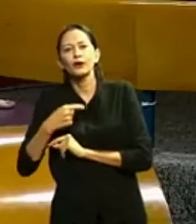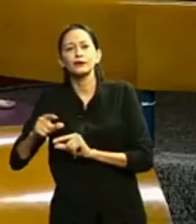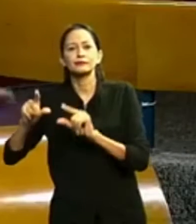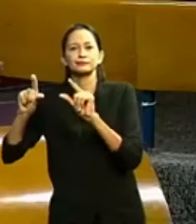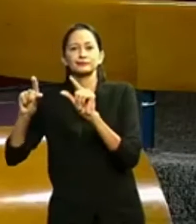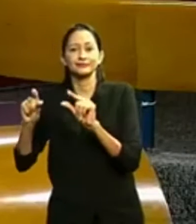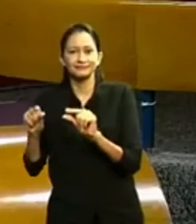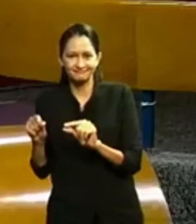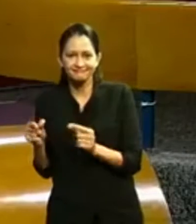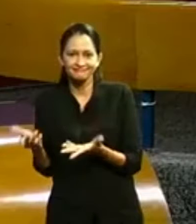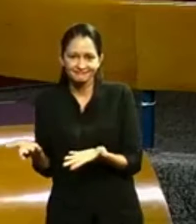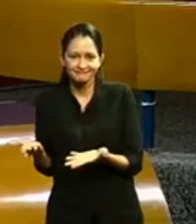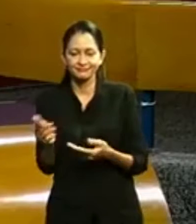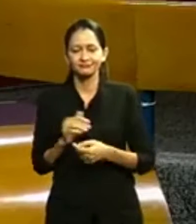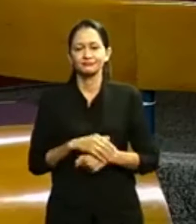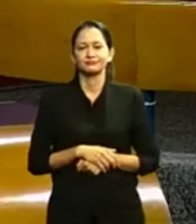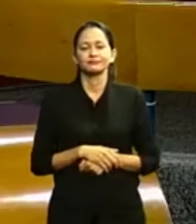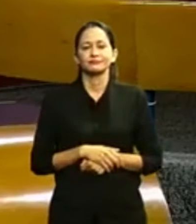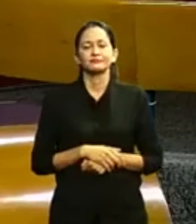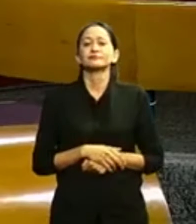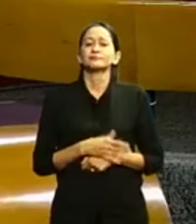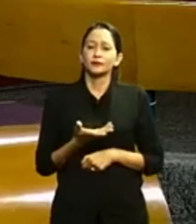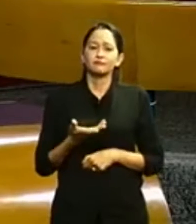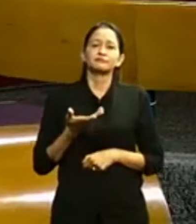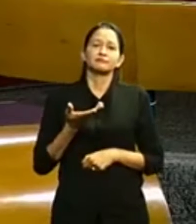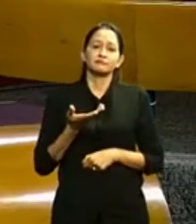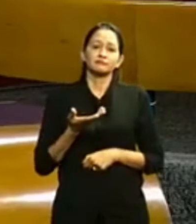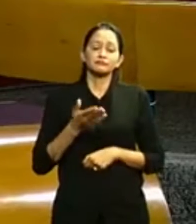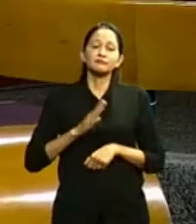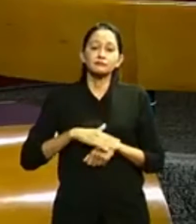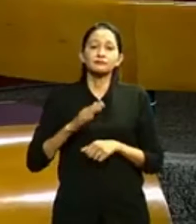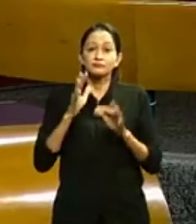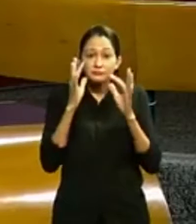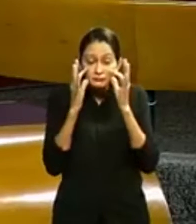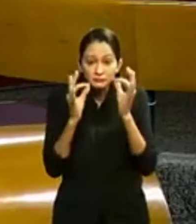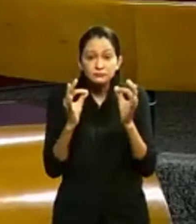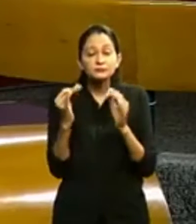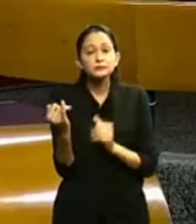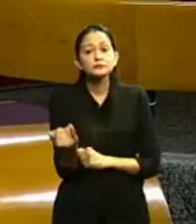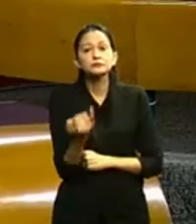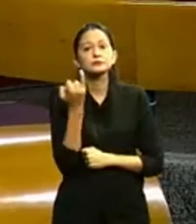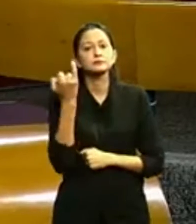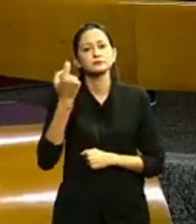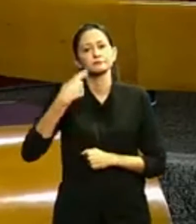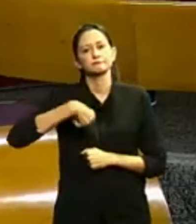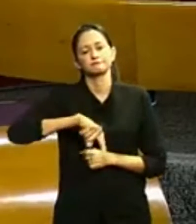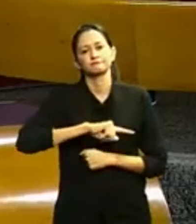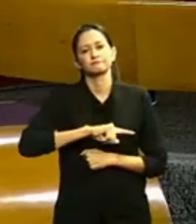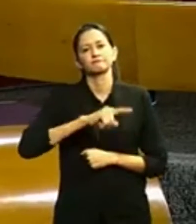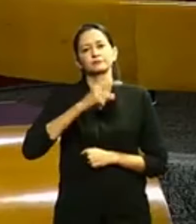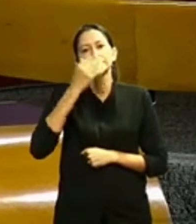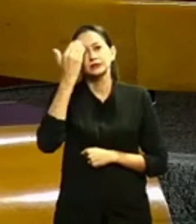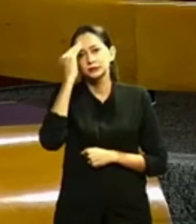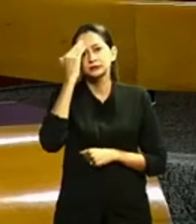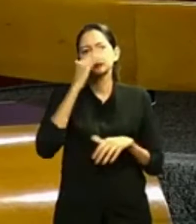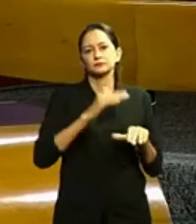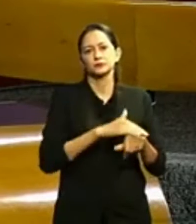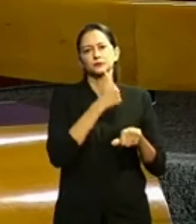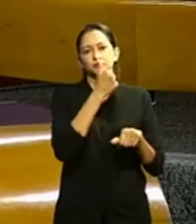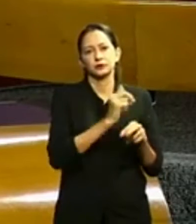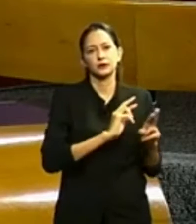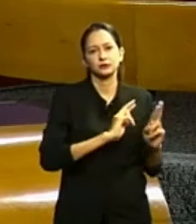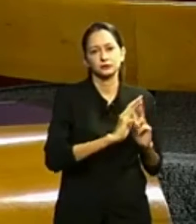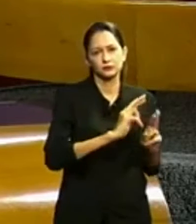Então, cada vez mais, vem sendo chamada a atenção da importância de desenvolver as nossas relações de trabalho.